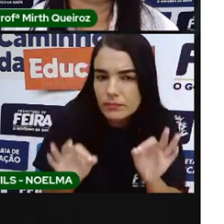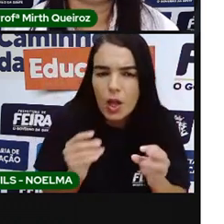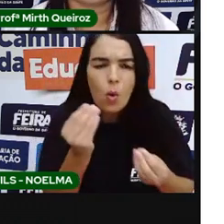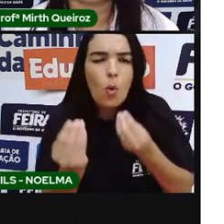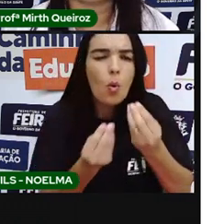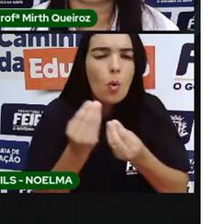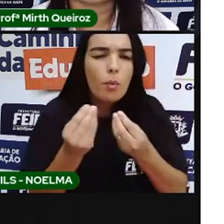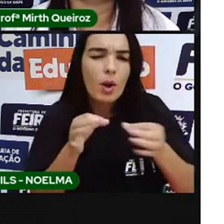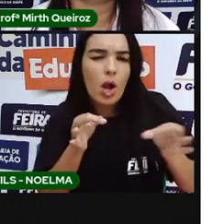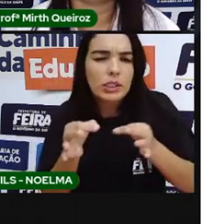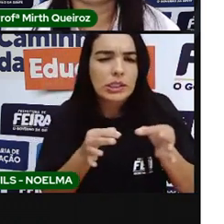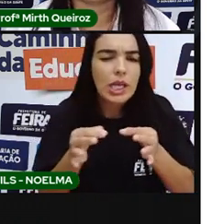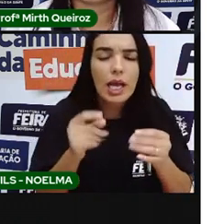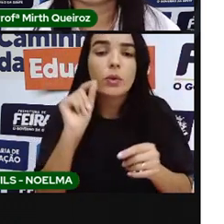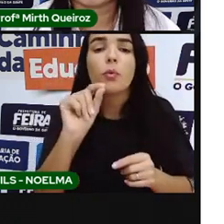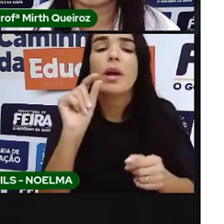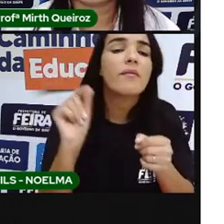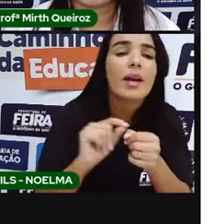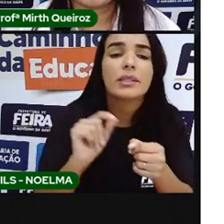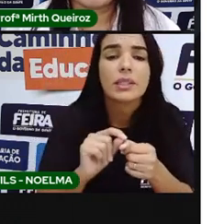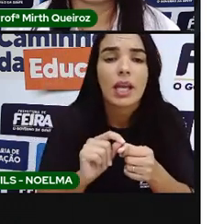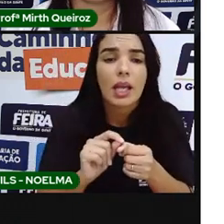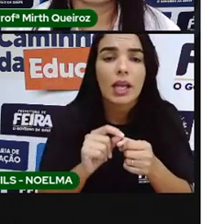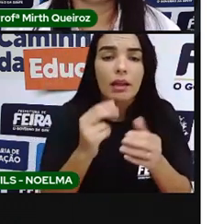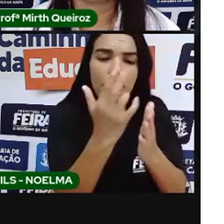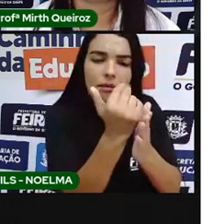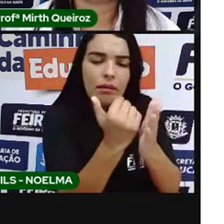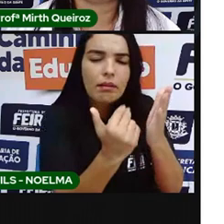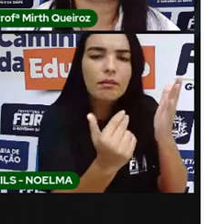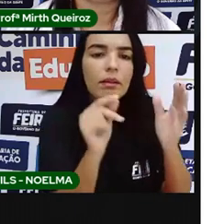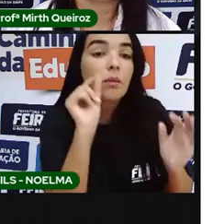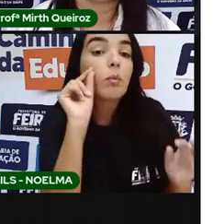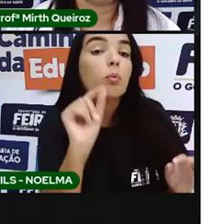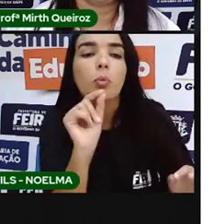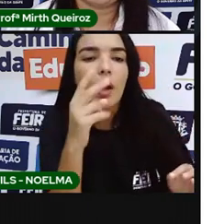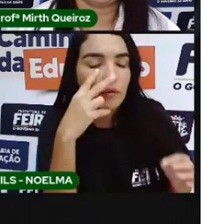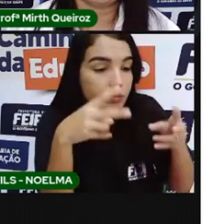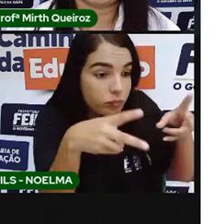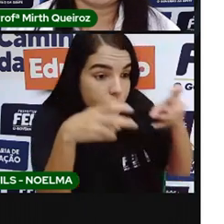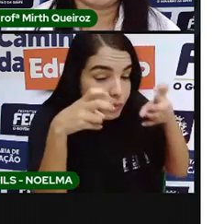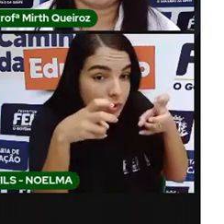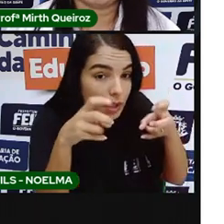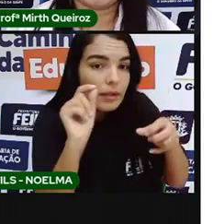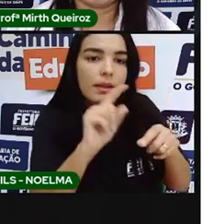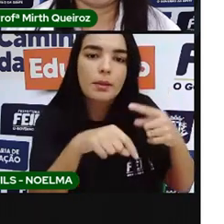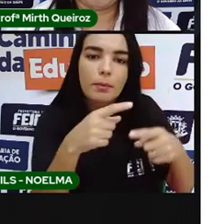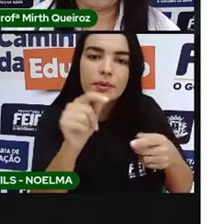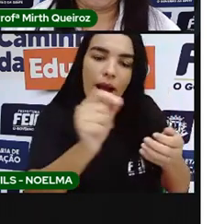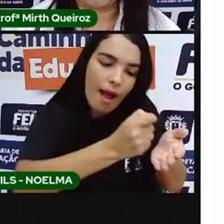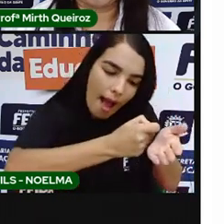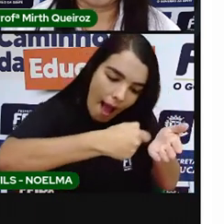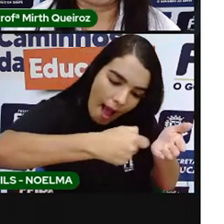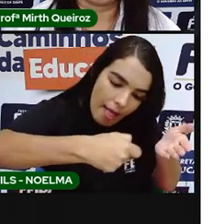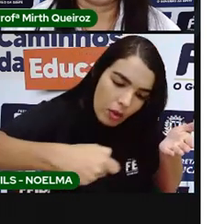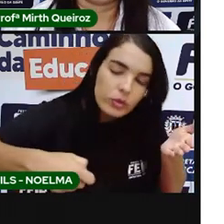como eles estão organizados. E vão registrar as conclusões no caderno de vocês, certo?